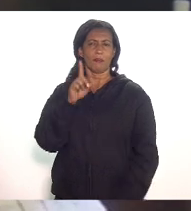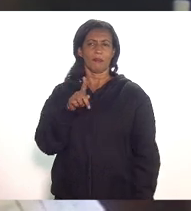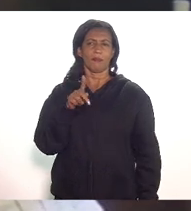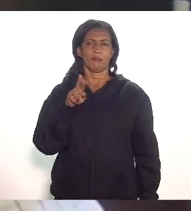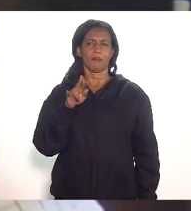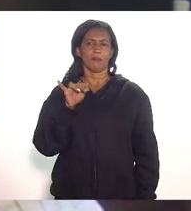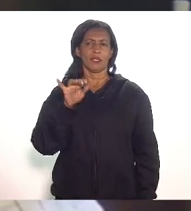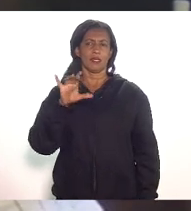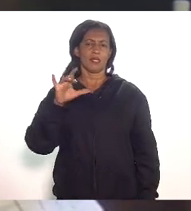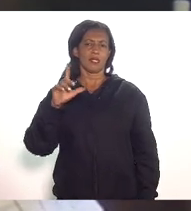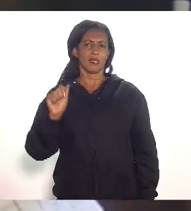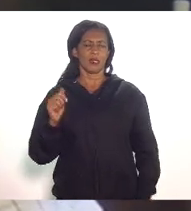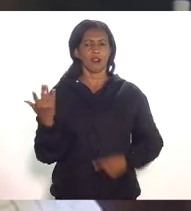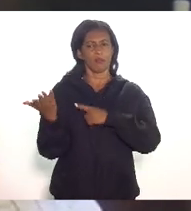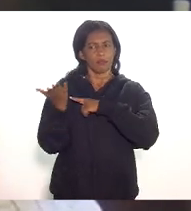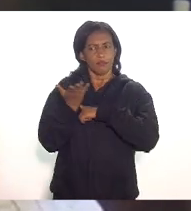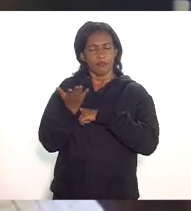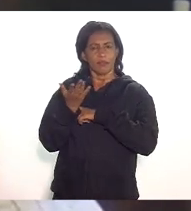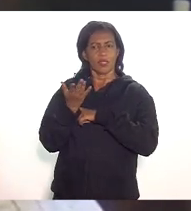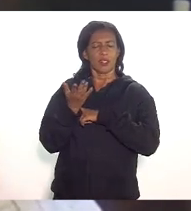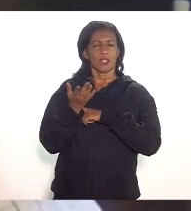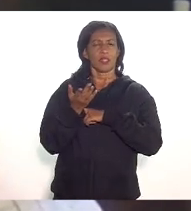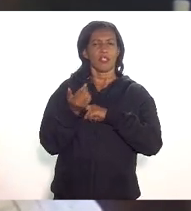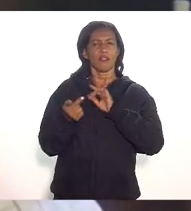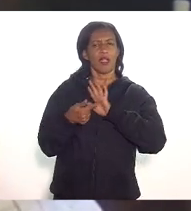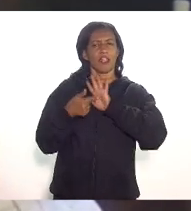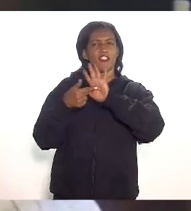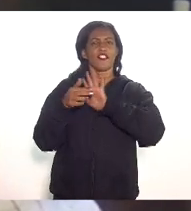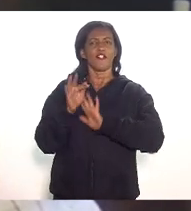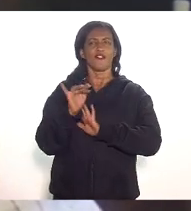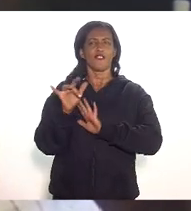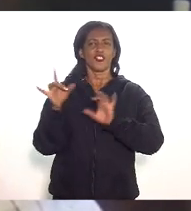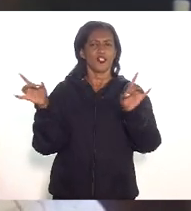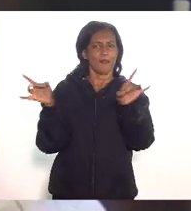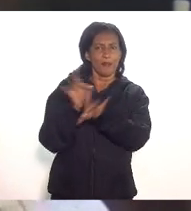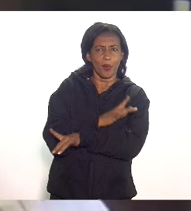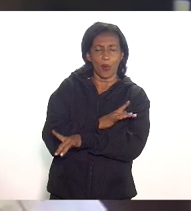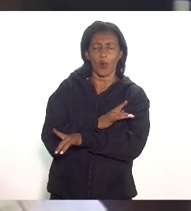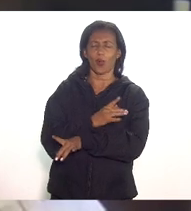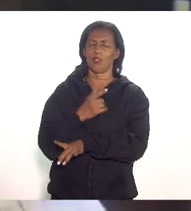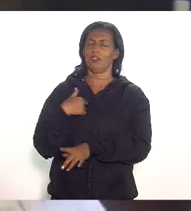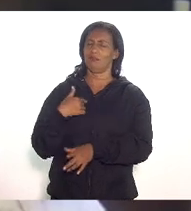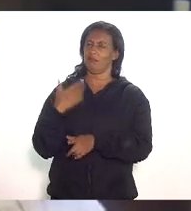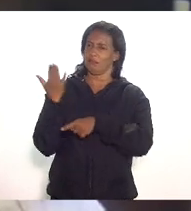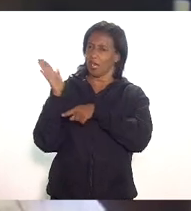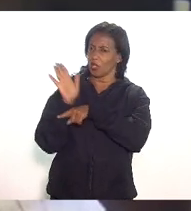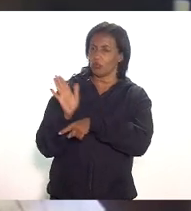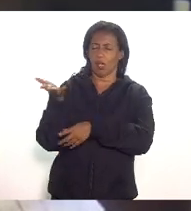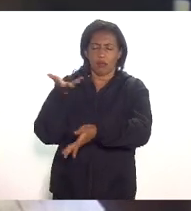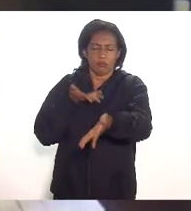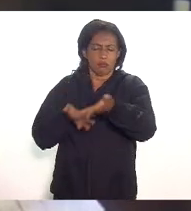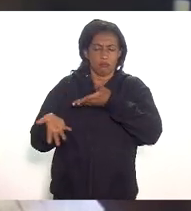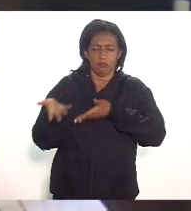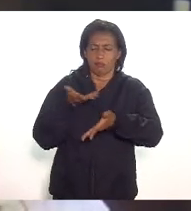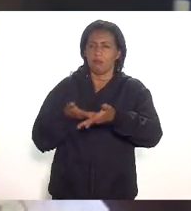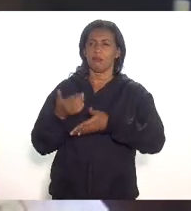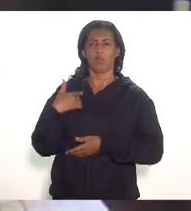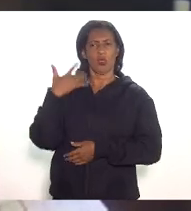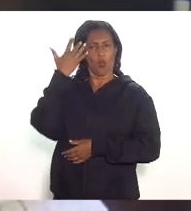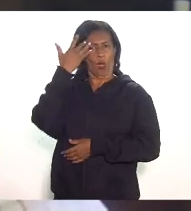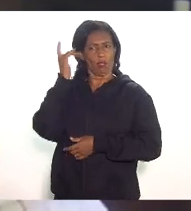e colocar a Firjan à disposição doutora Priscila se precisar acho que em paralelo a gente pode contribuir